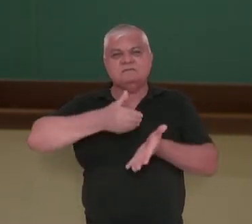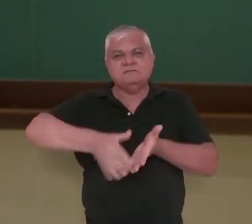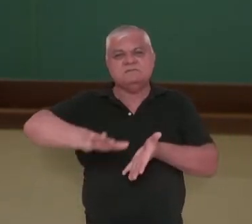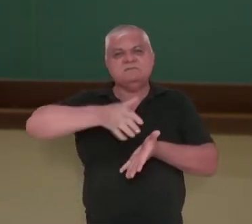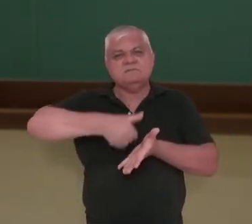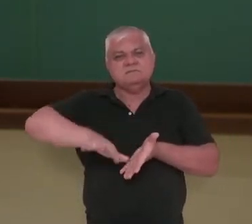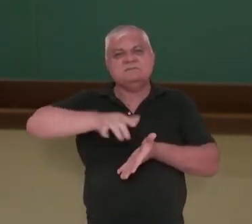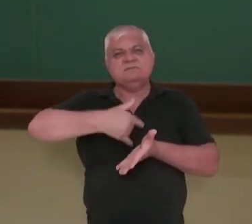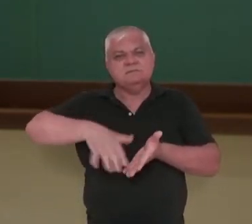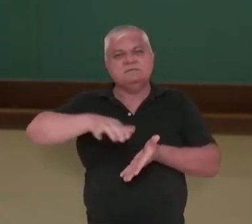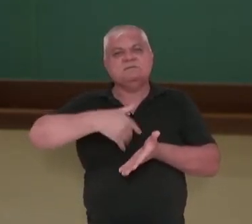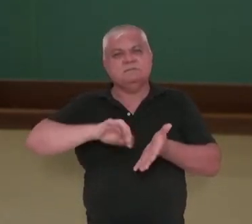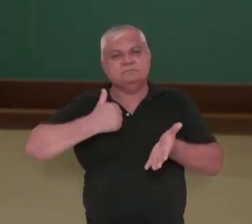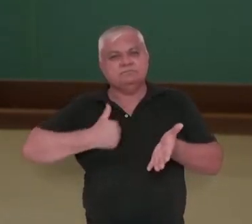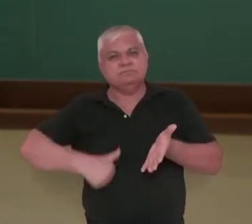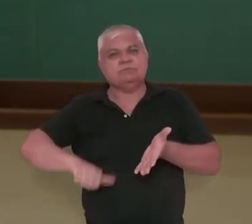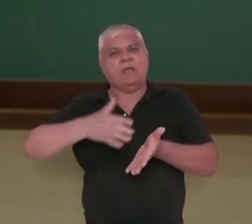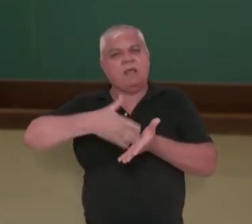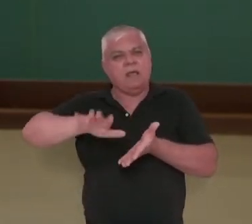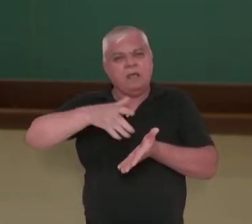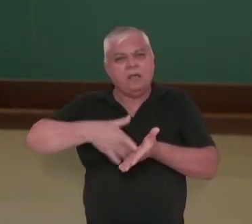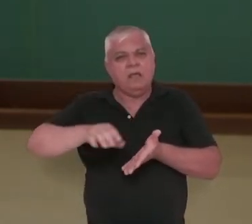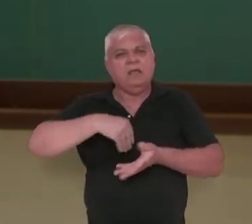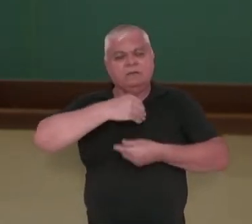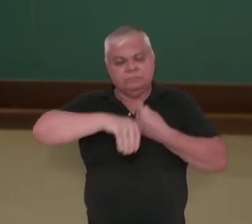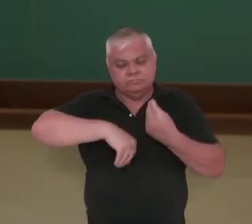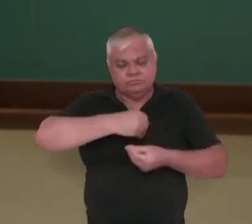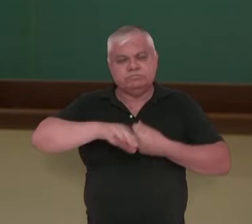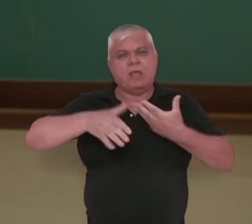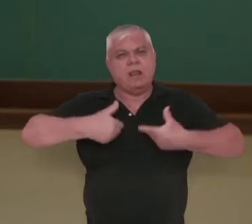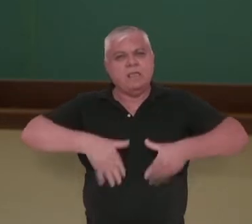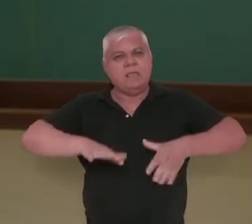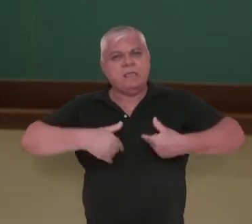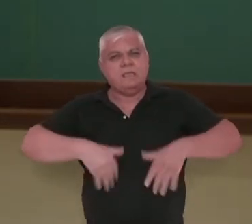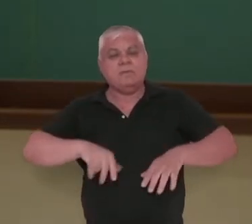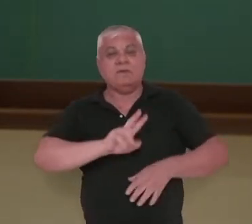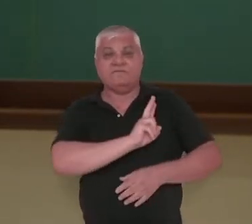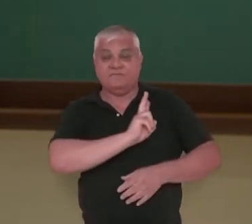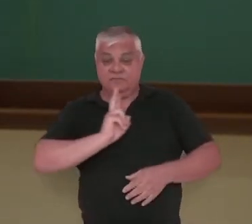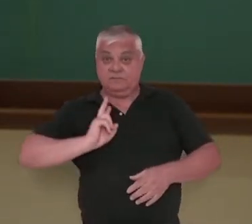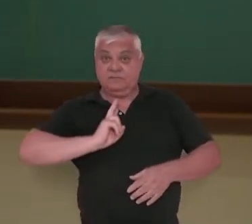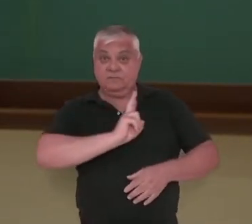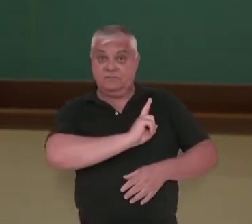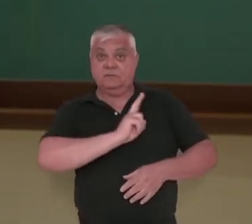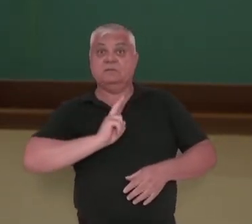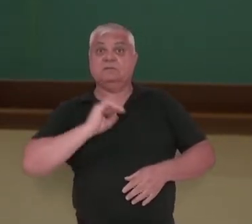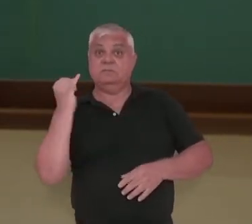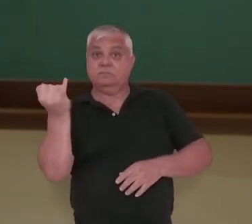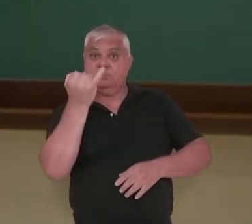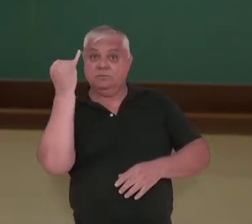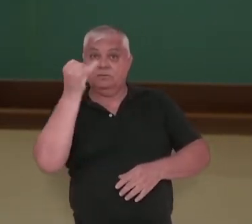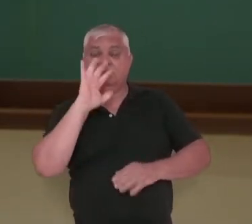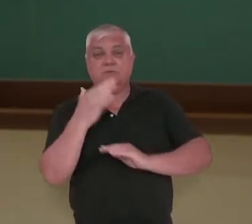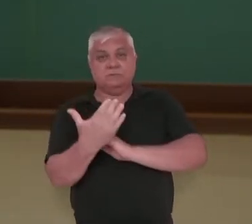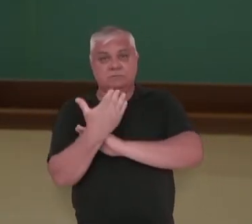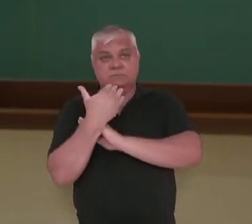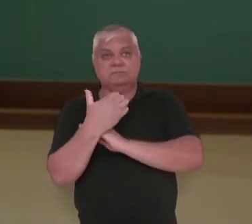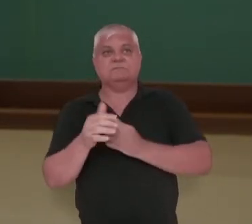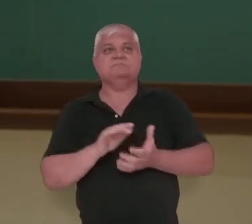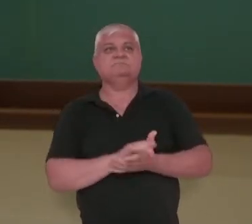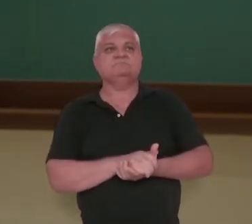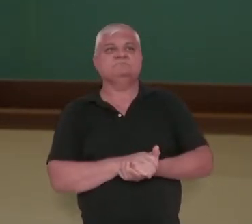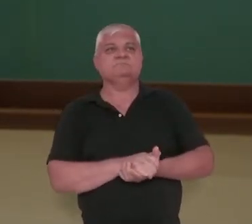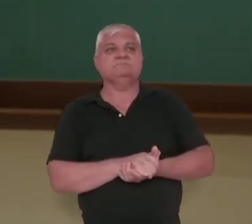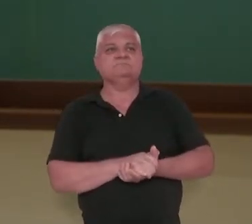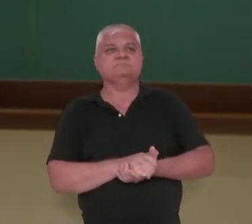Essas bactérias, elas ajudam muito ali, estimulando a produção de muitas vitaminas que são importantíssimas para o nosso organismo.